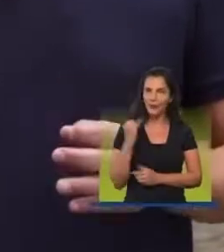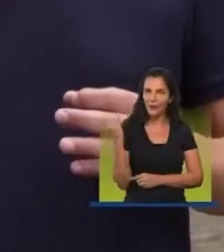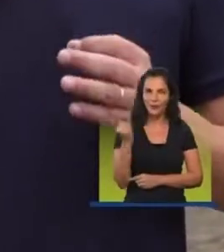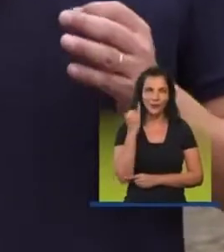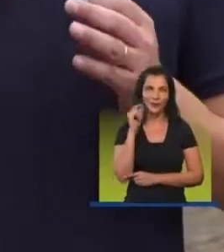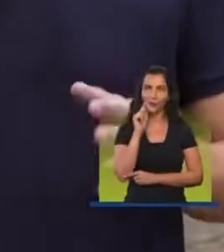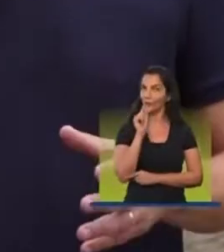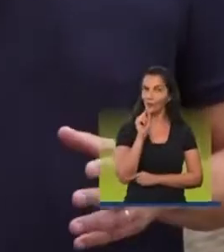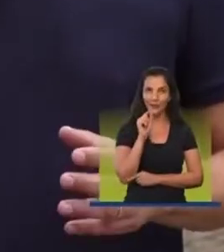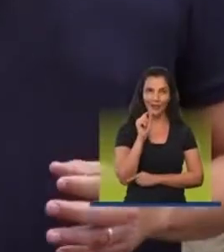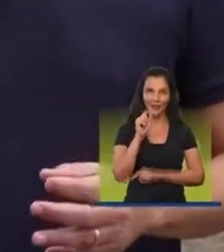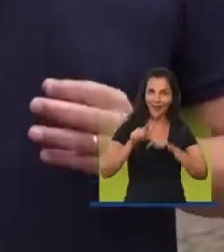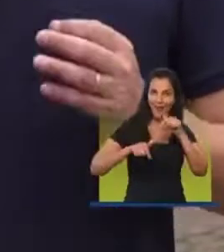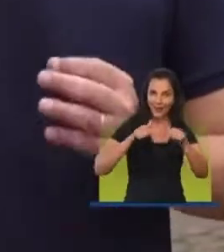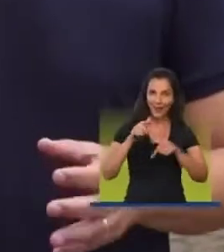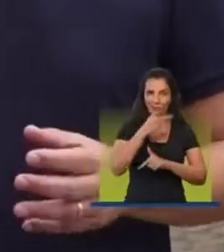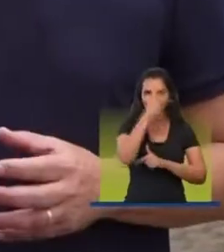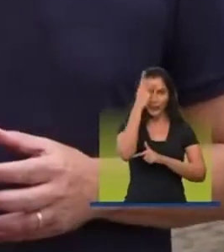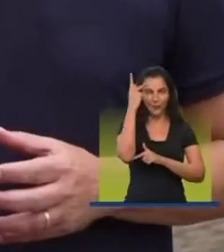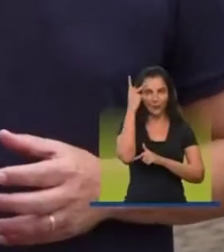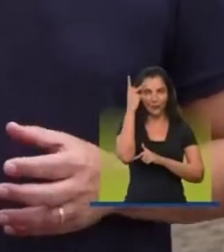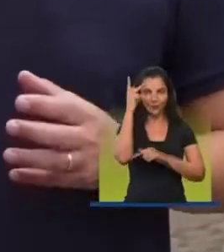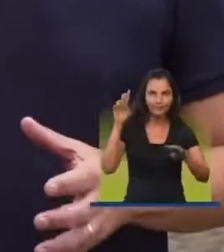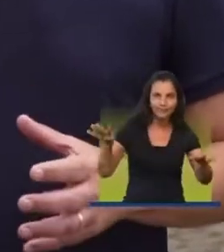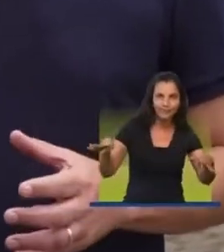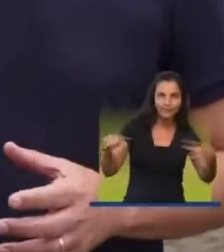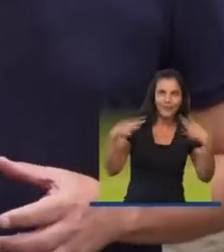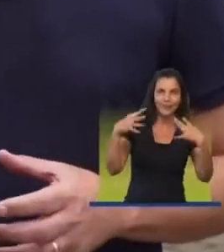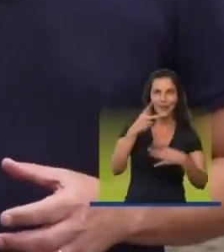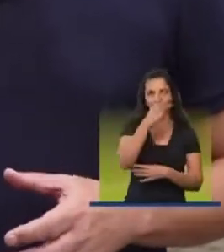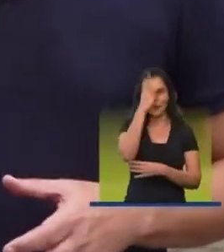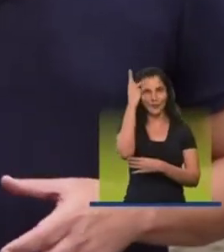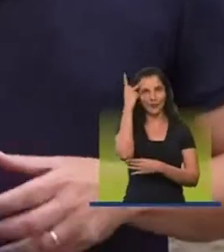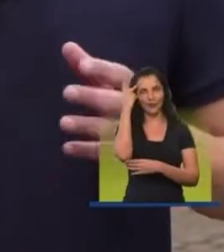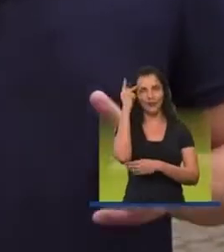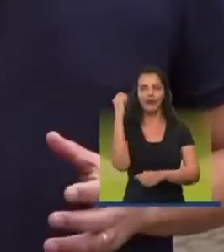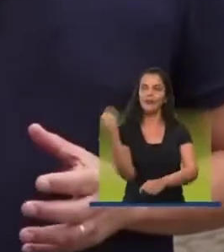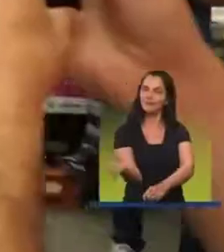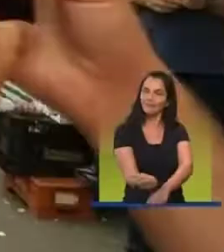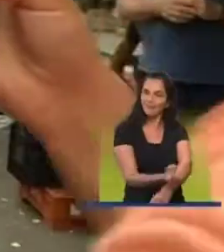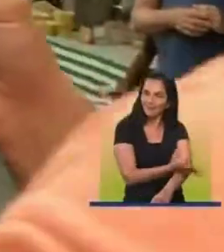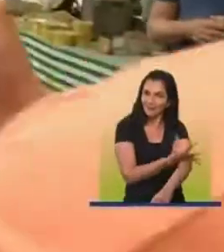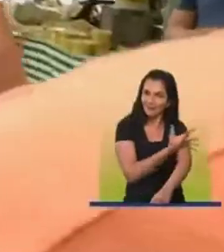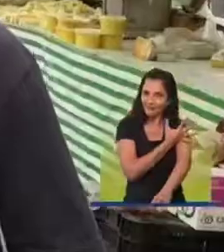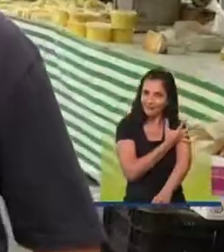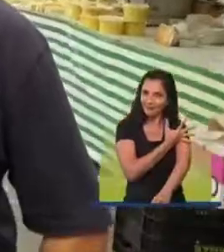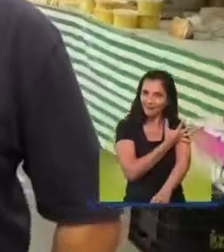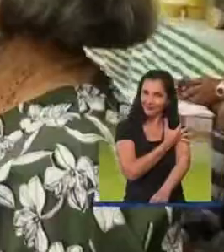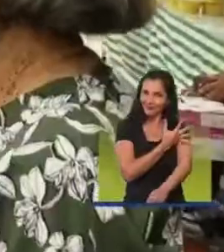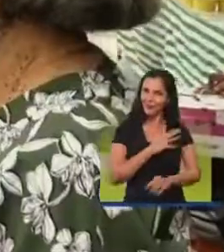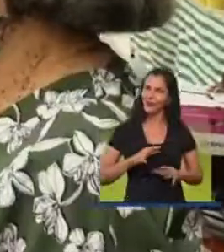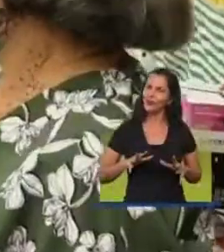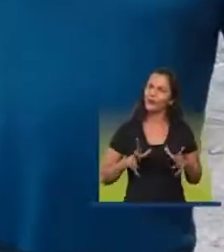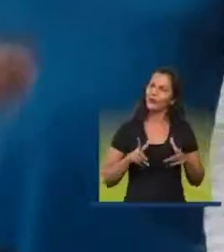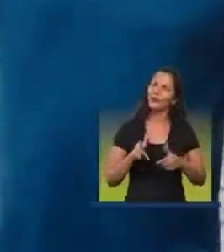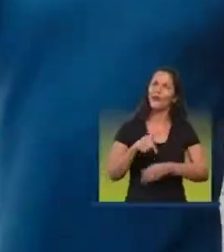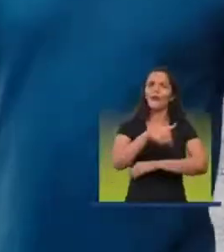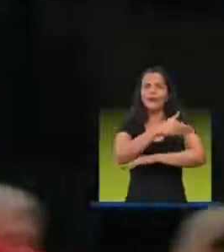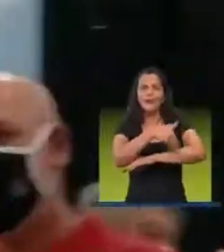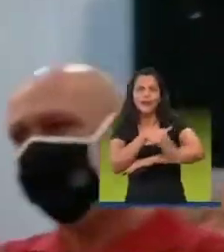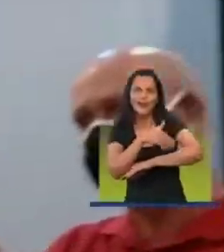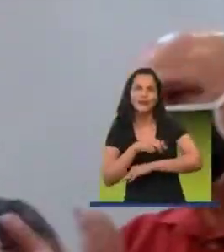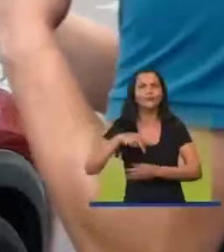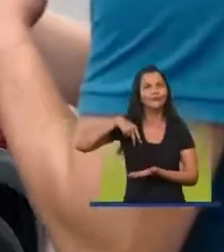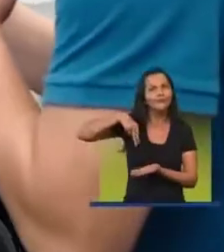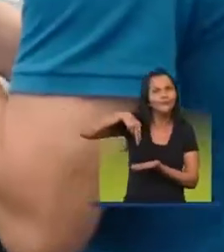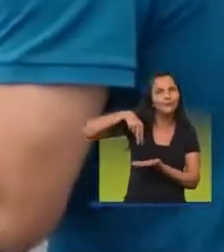É trabalhar para as pessoas É ouvir as pessoas E isso é uma emoção Muito grande Em todas as ruas Em todas